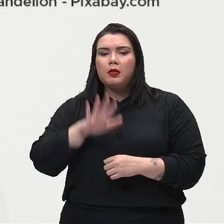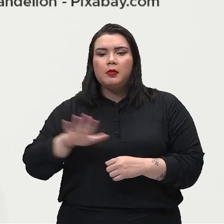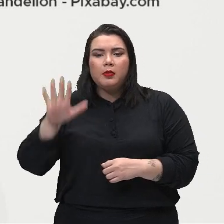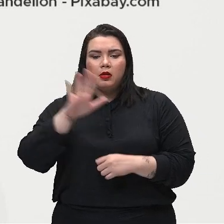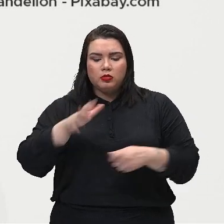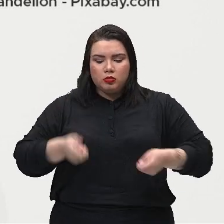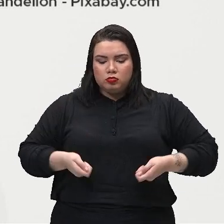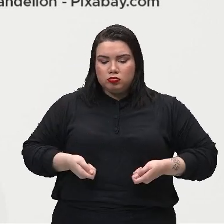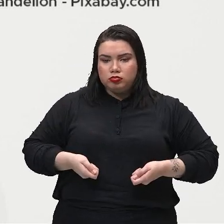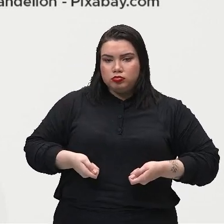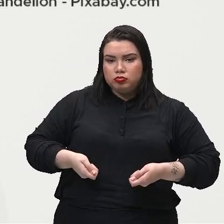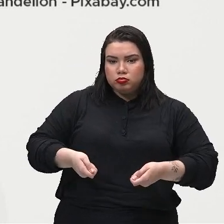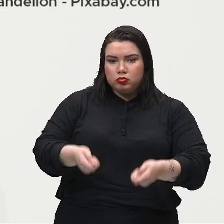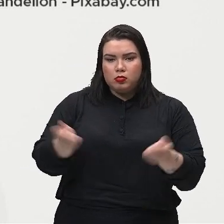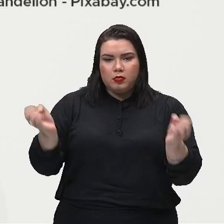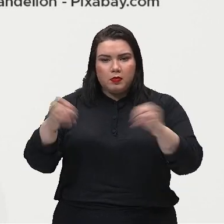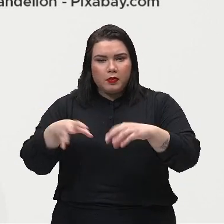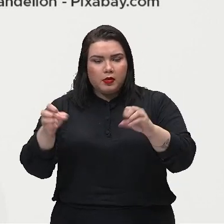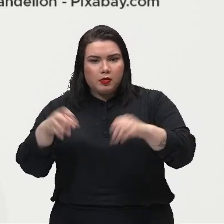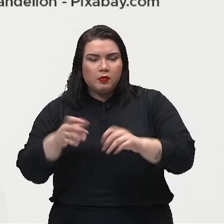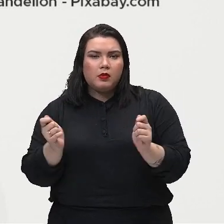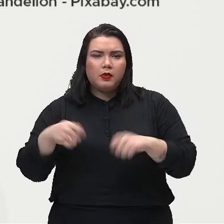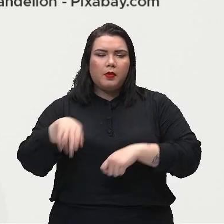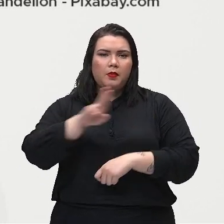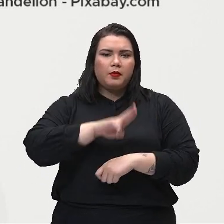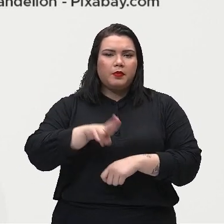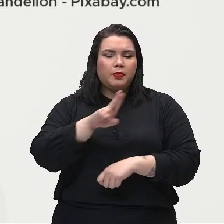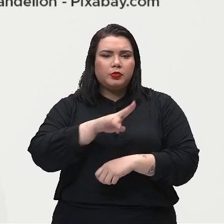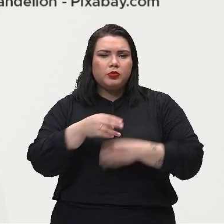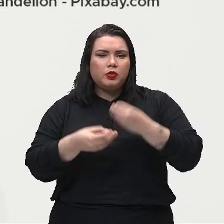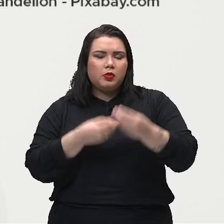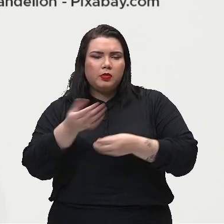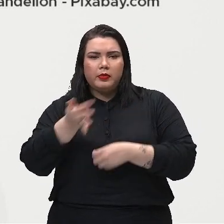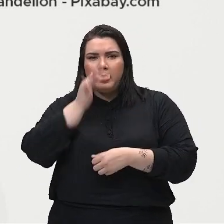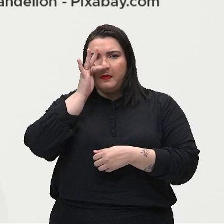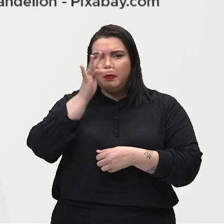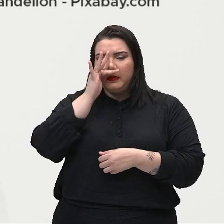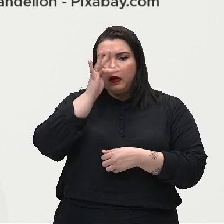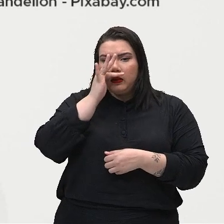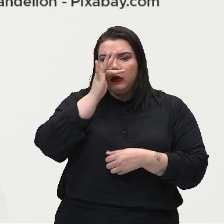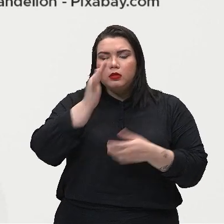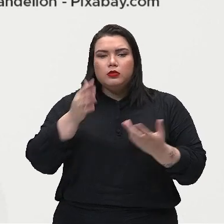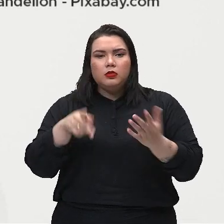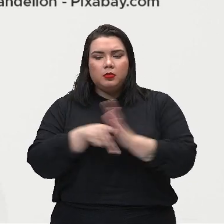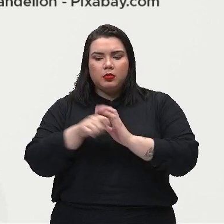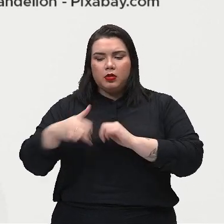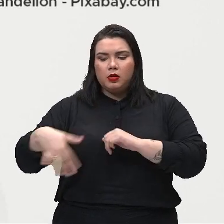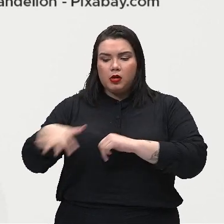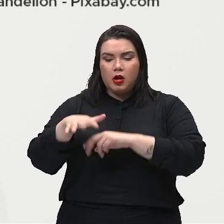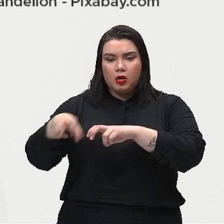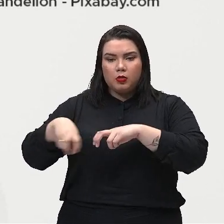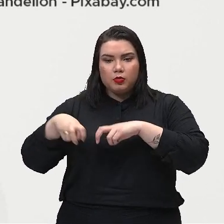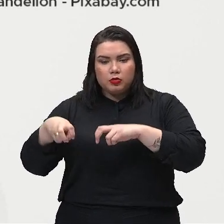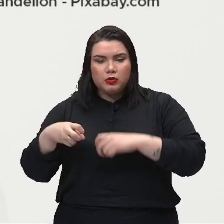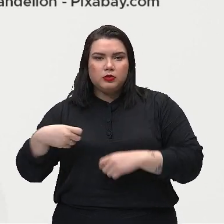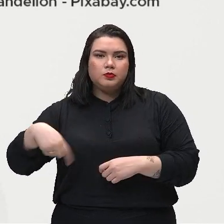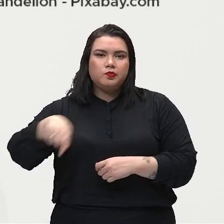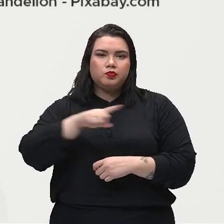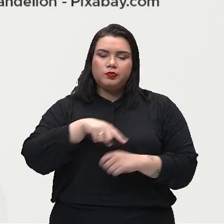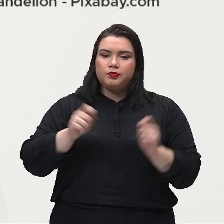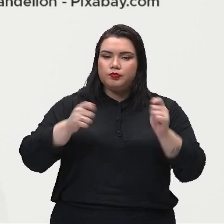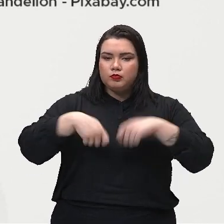utilizado aí para as atividades, né, das plantações, de agricultura, de tudo que você possa